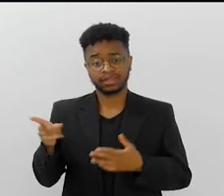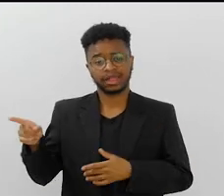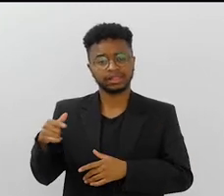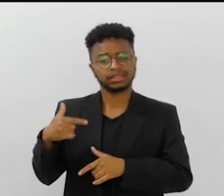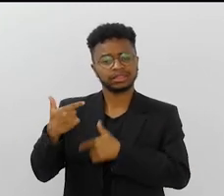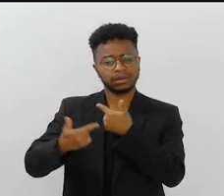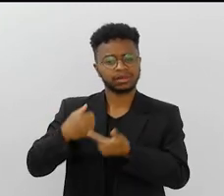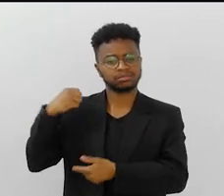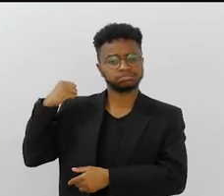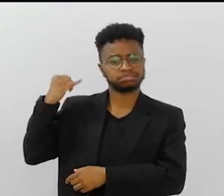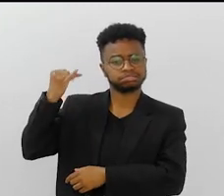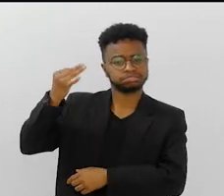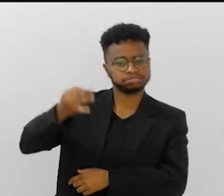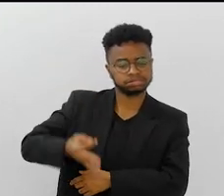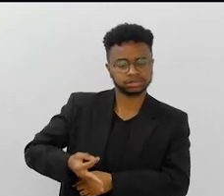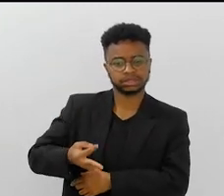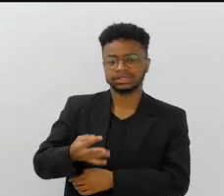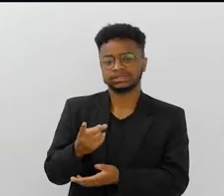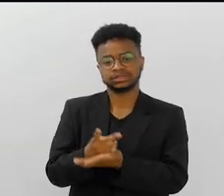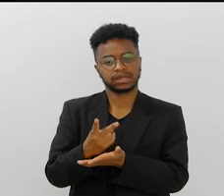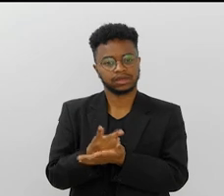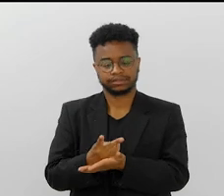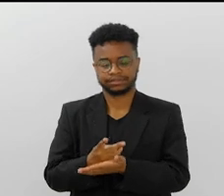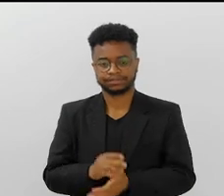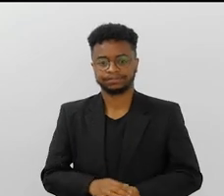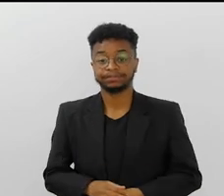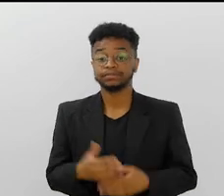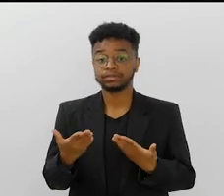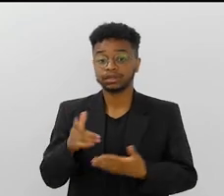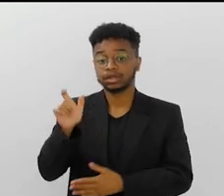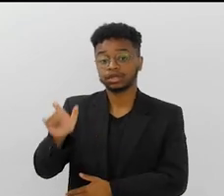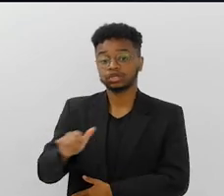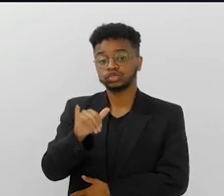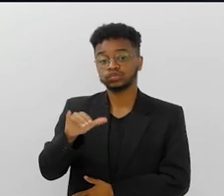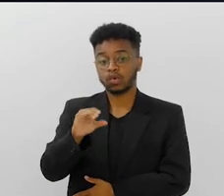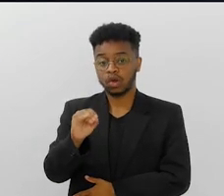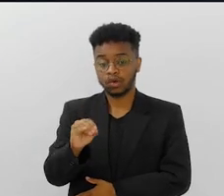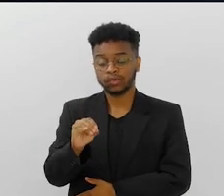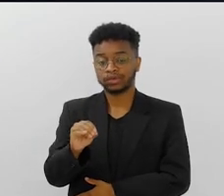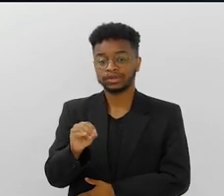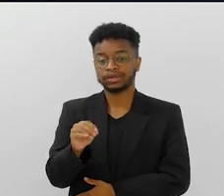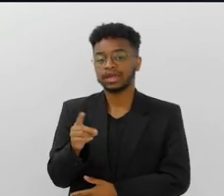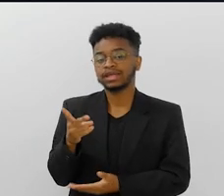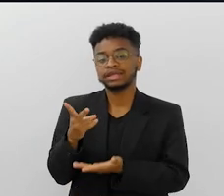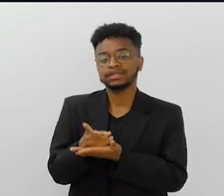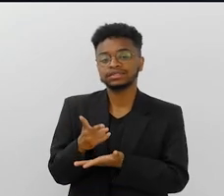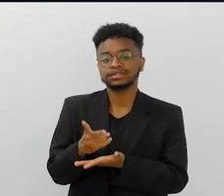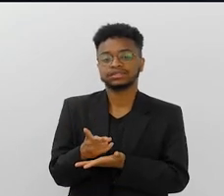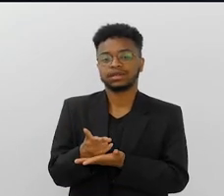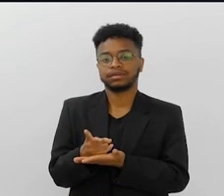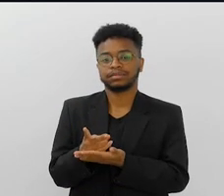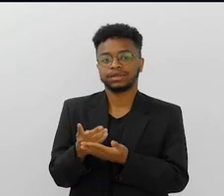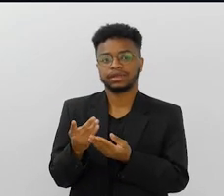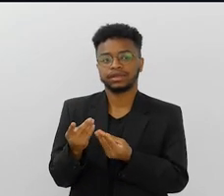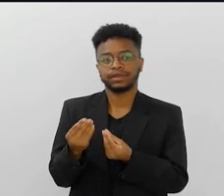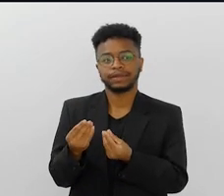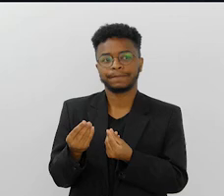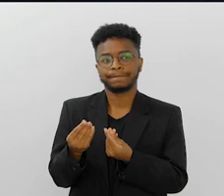E ele trabalhava a noite toda, ele virava a noite. o João era uma pessoa que vivia